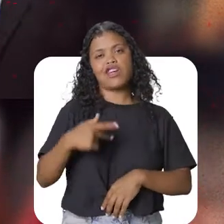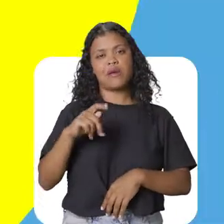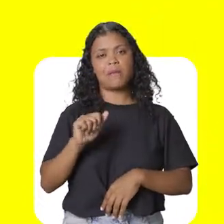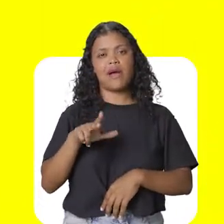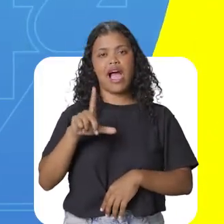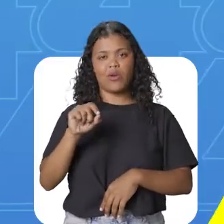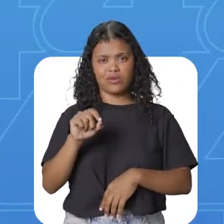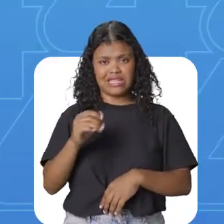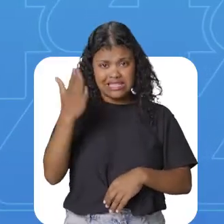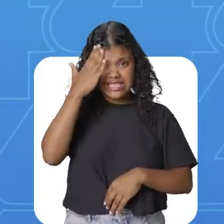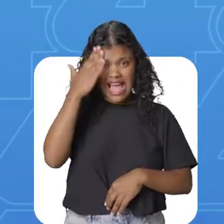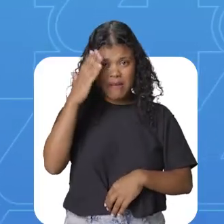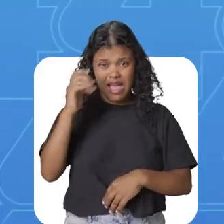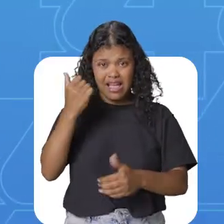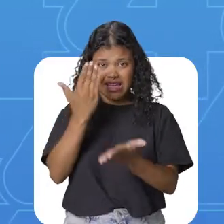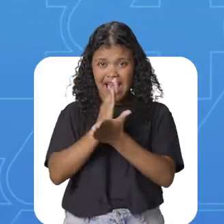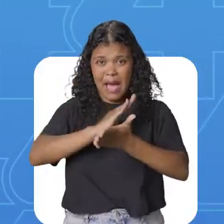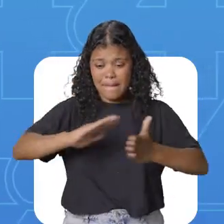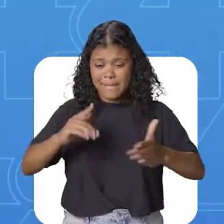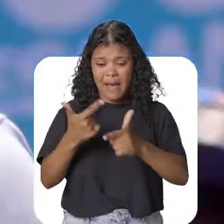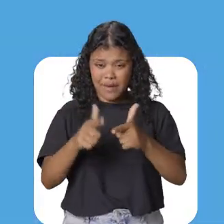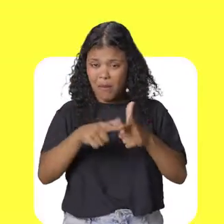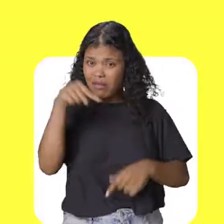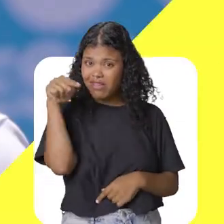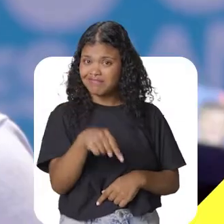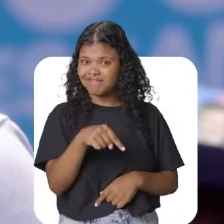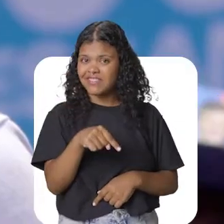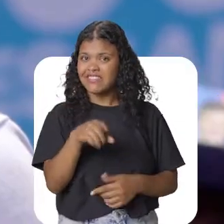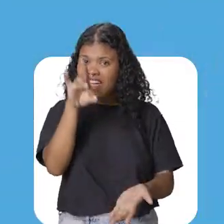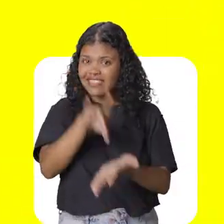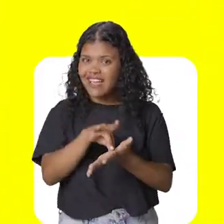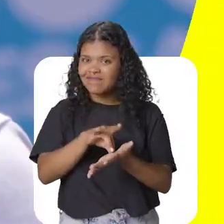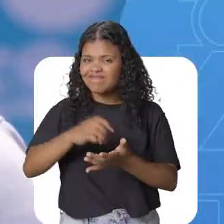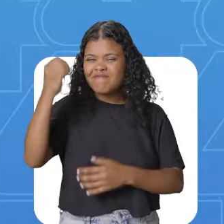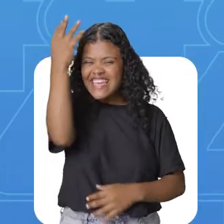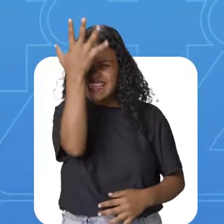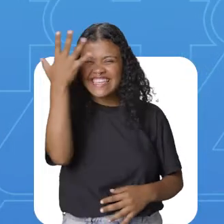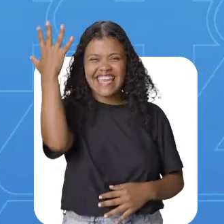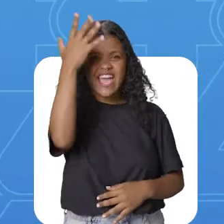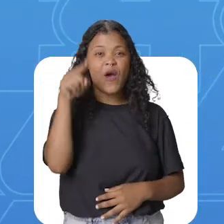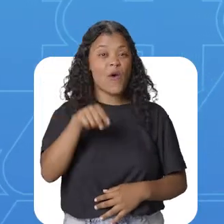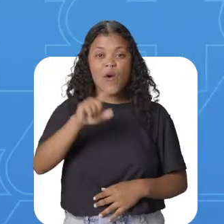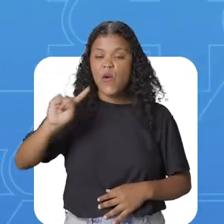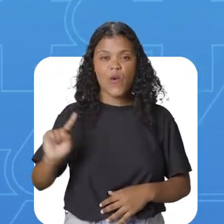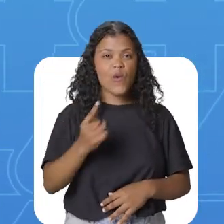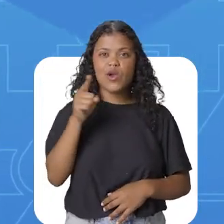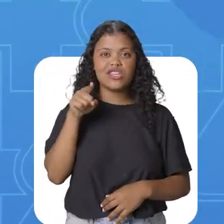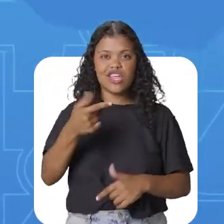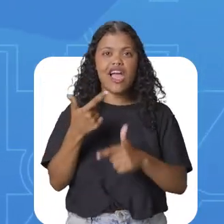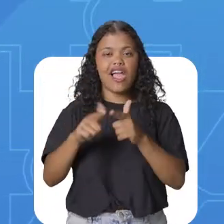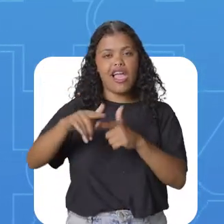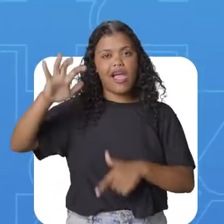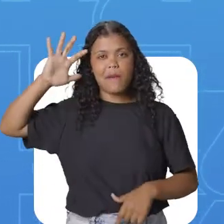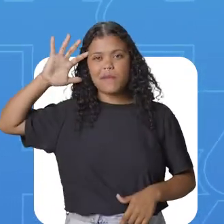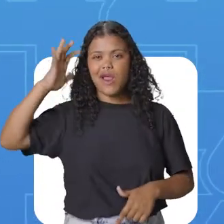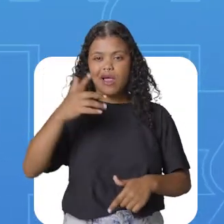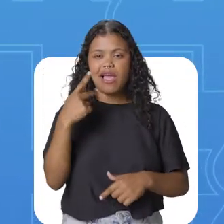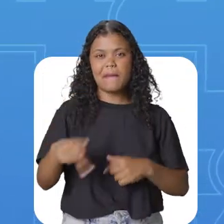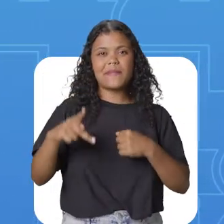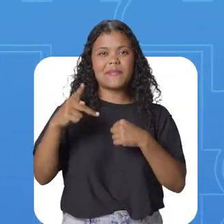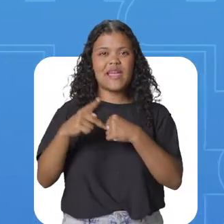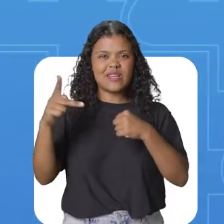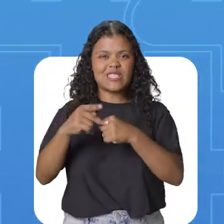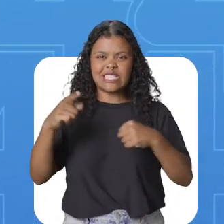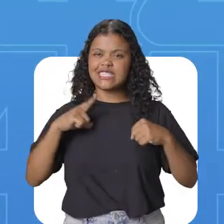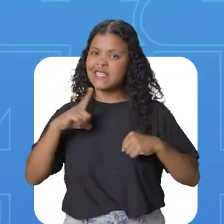Câmara. Sabe quem vai acabar mesmo com esse problema? Miguel! O único que já resolveu o problema do transporte público em Petrolina